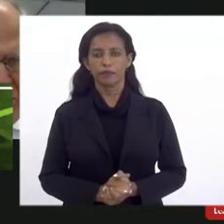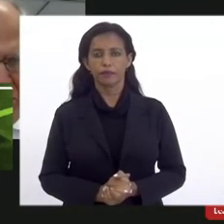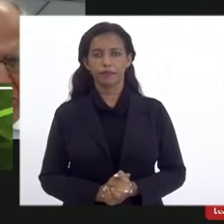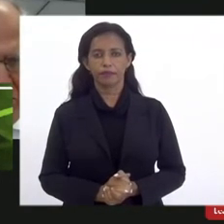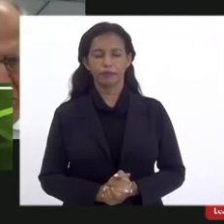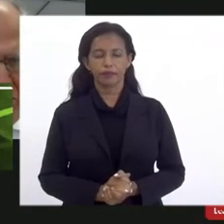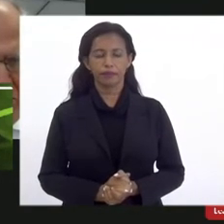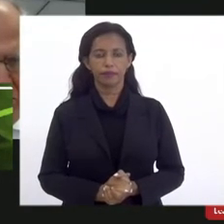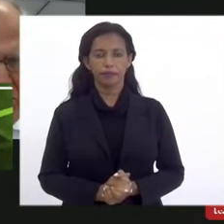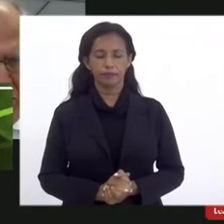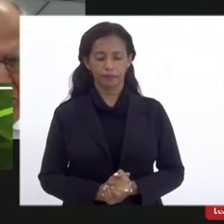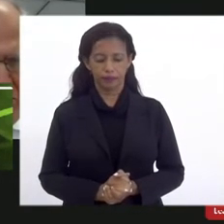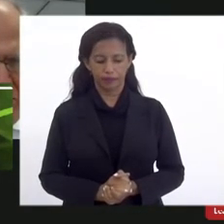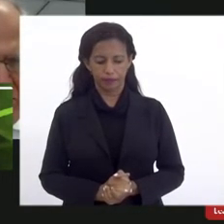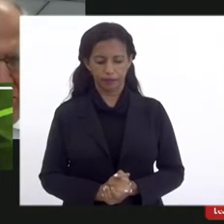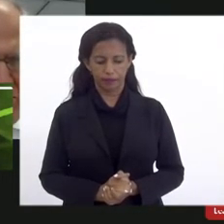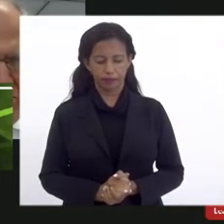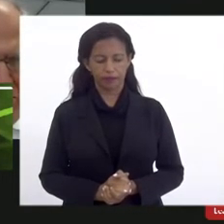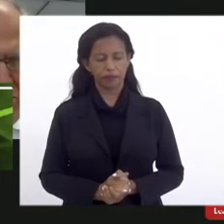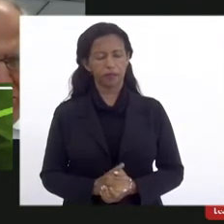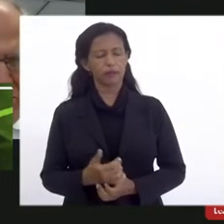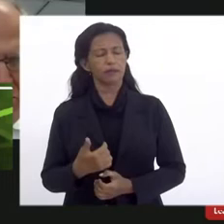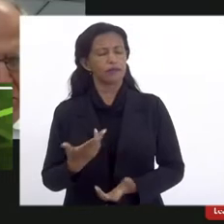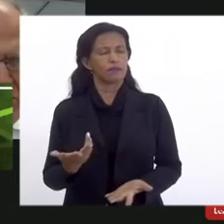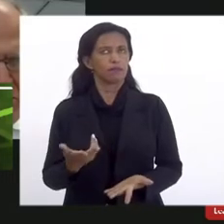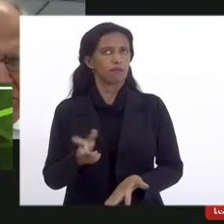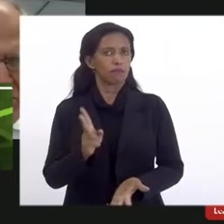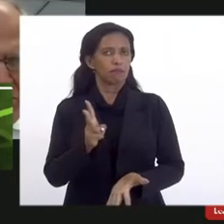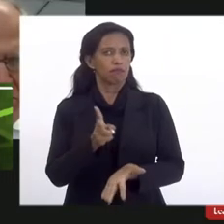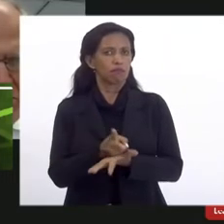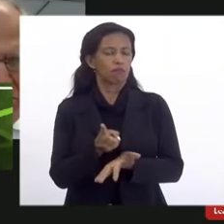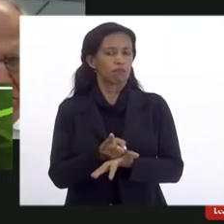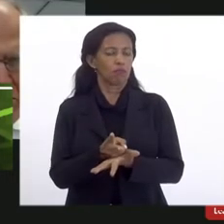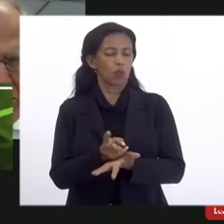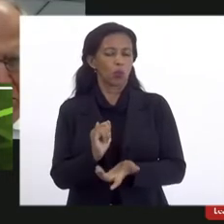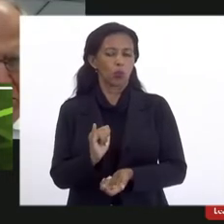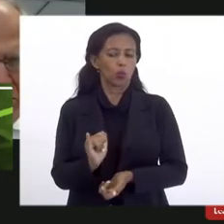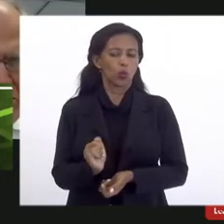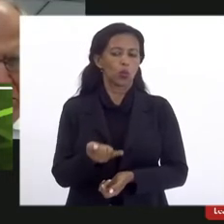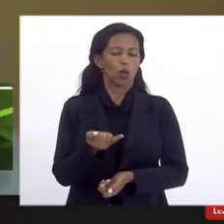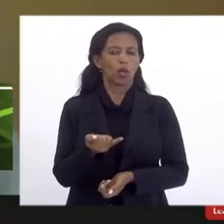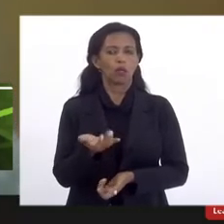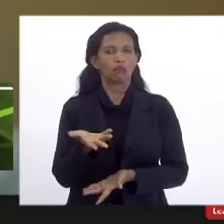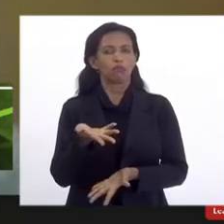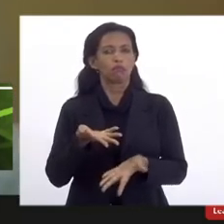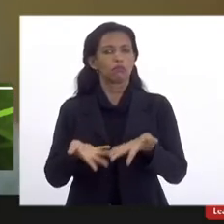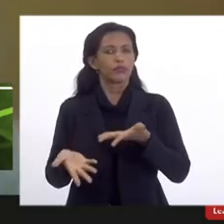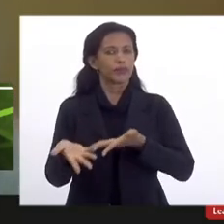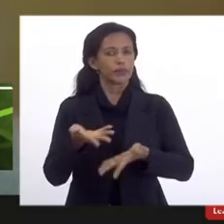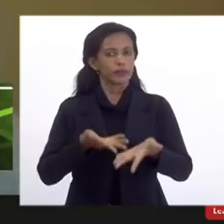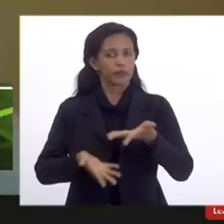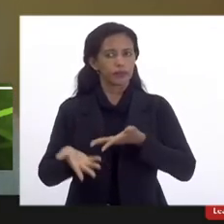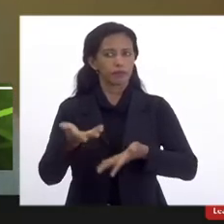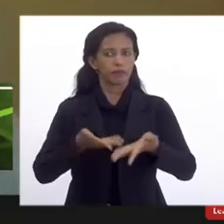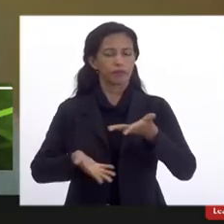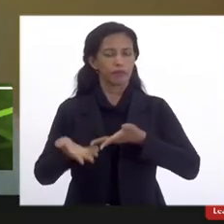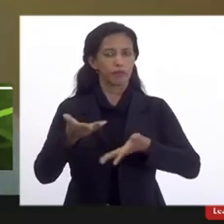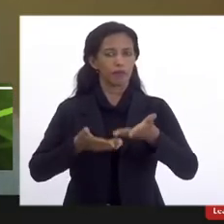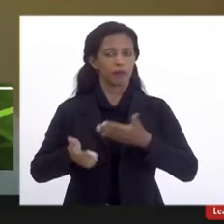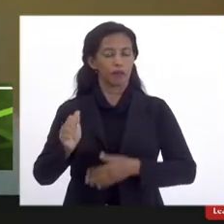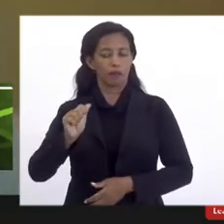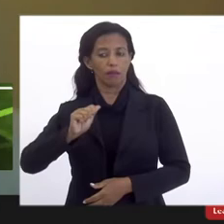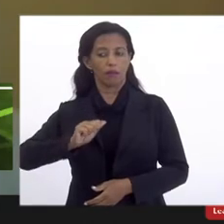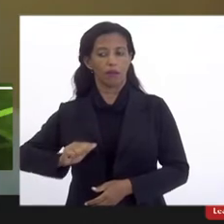Sempre tive o privilégio de participar pela Associação